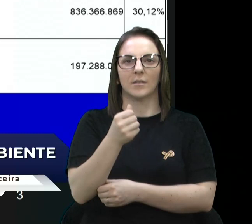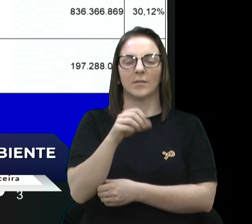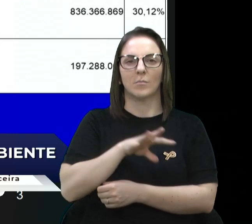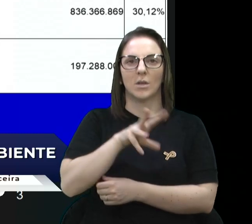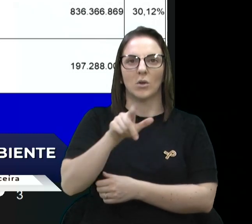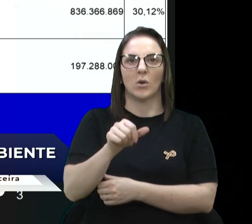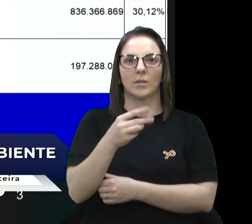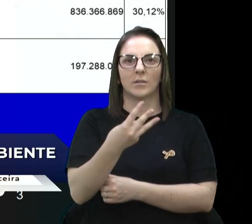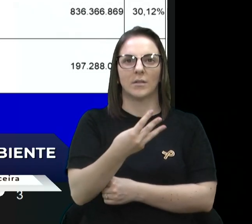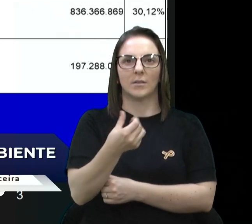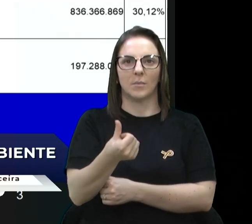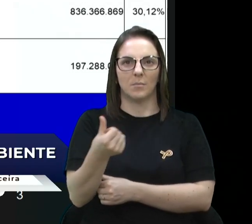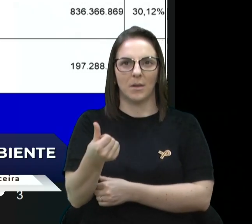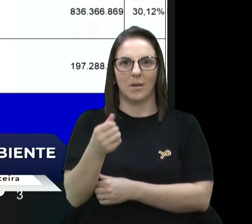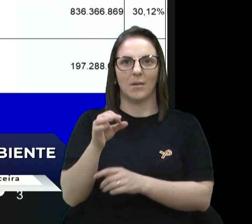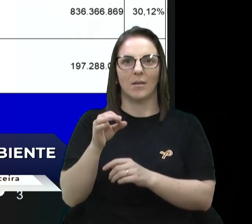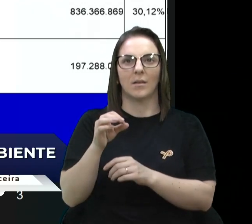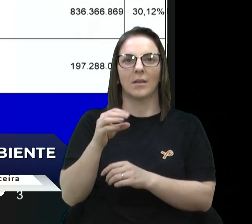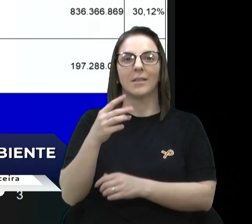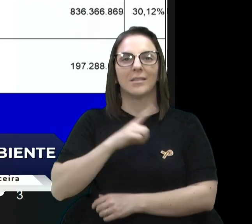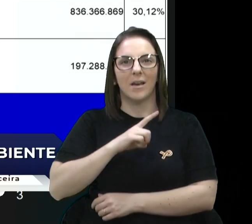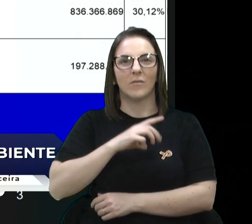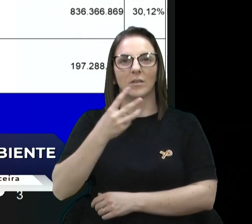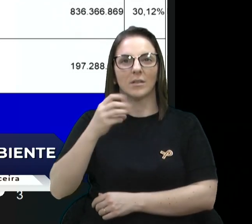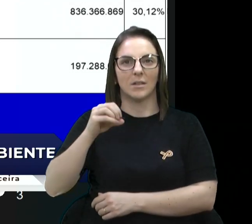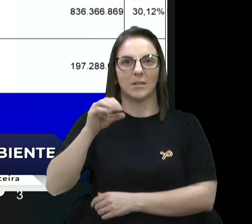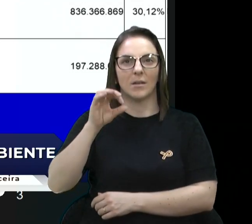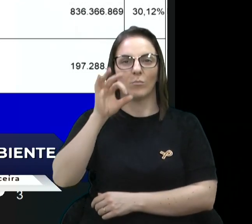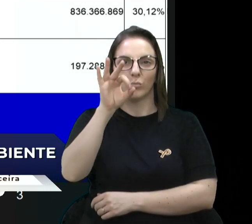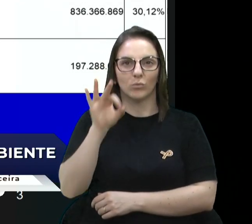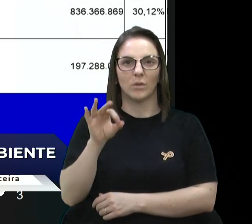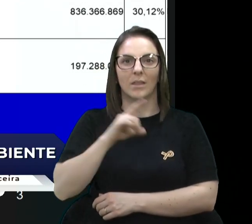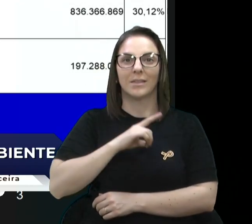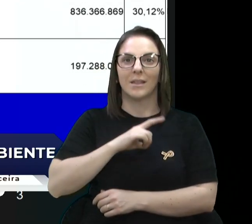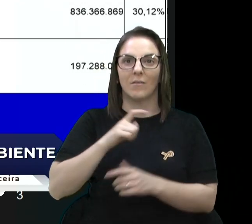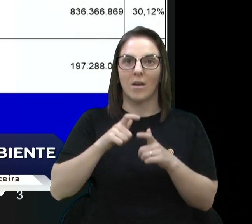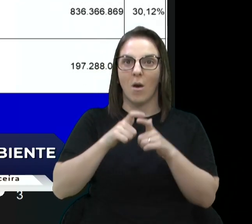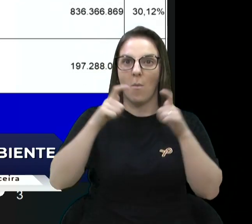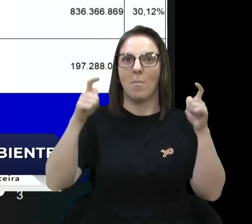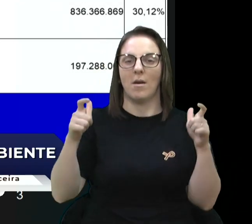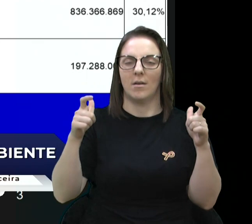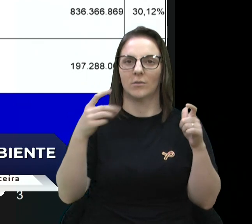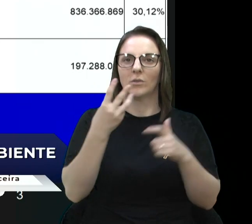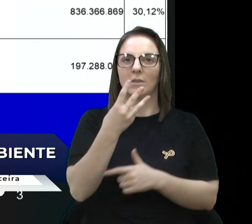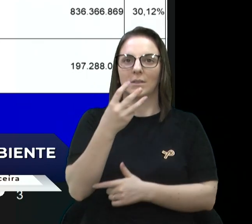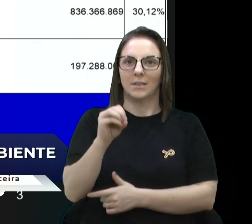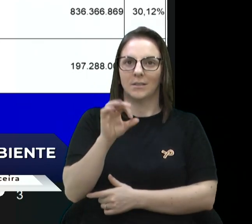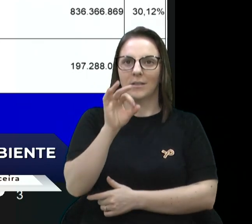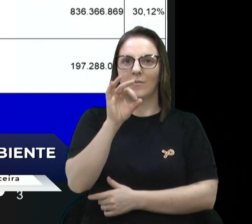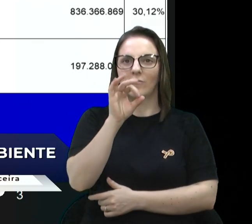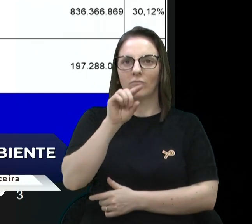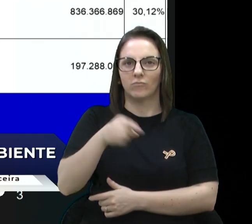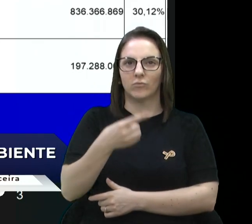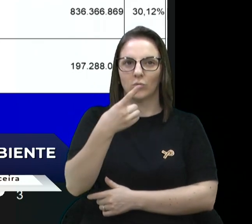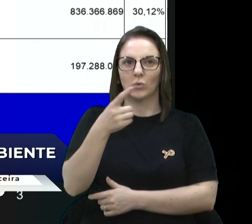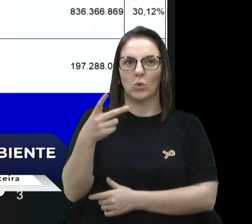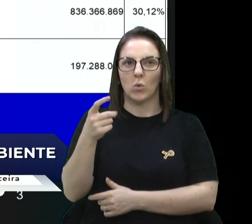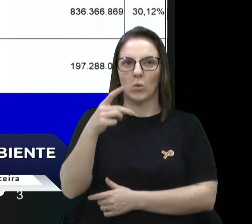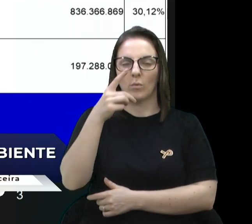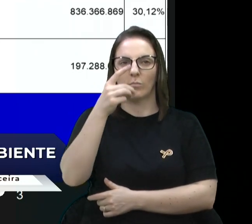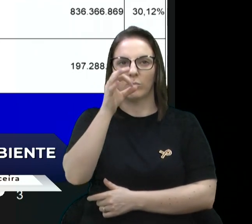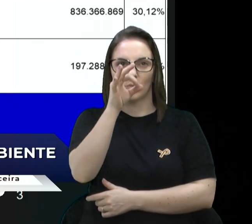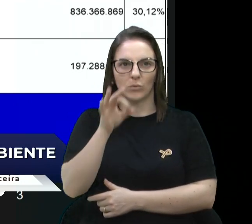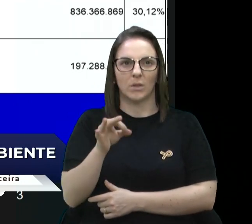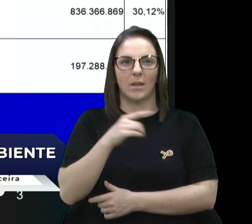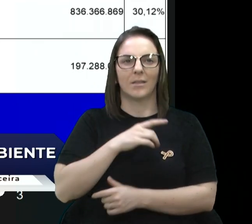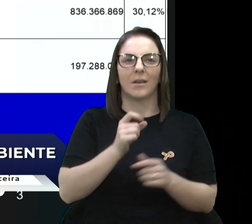Teve um crescimento de 30,12%. Despesas com ações